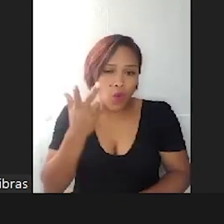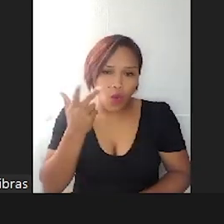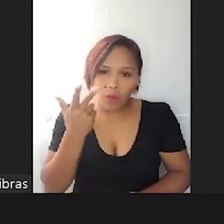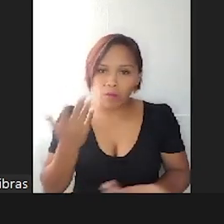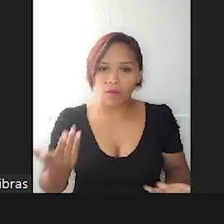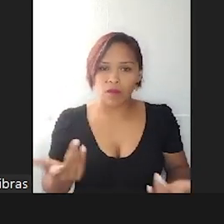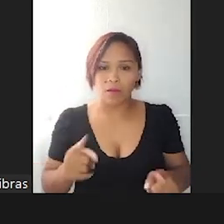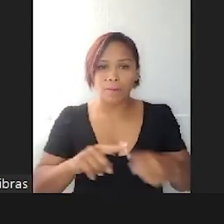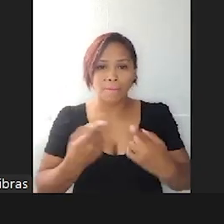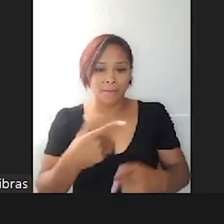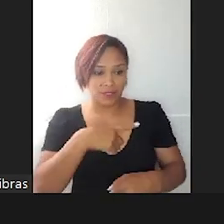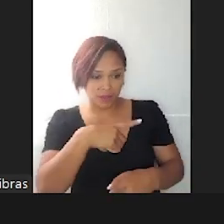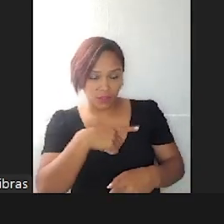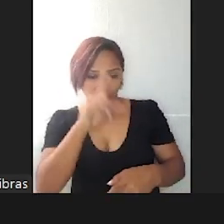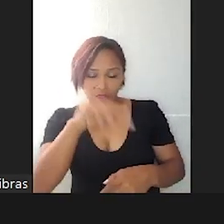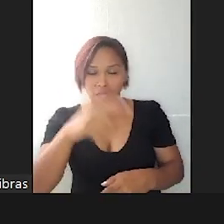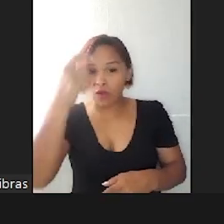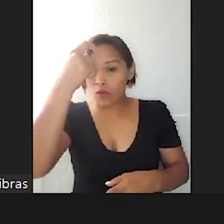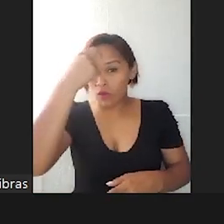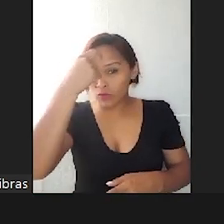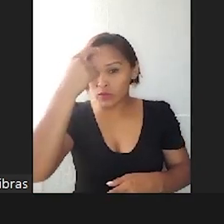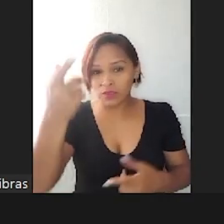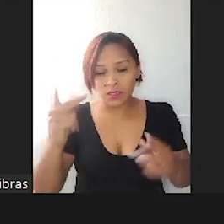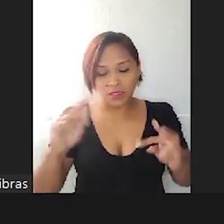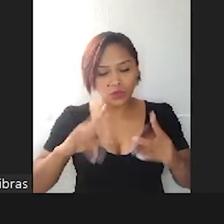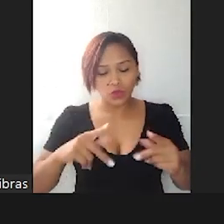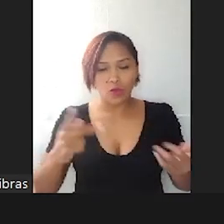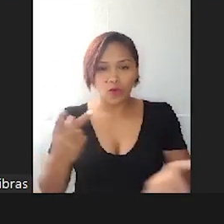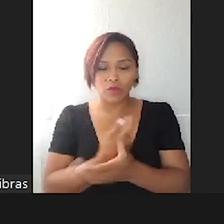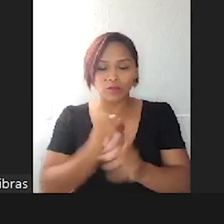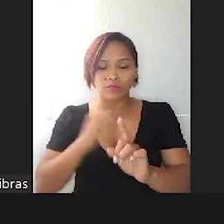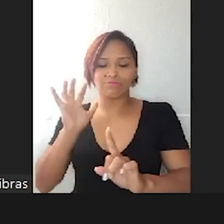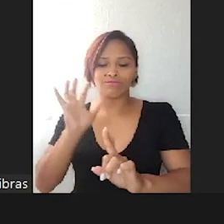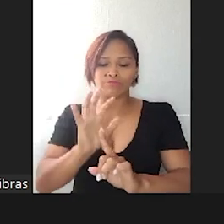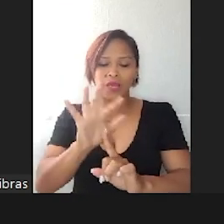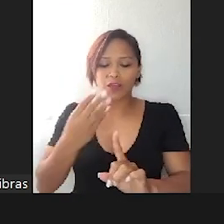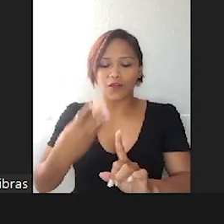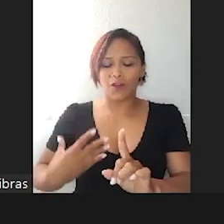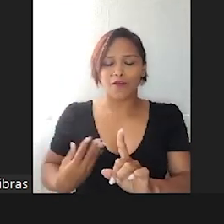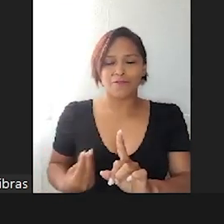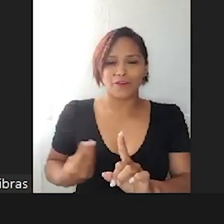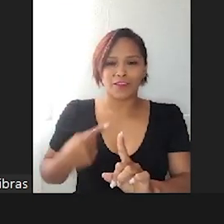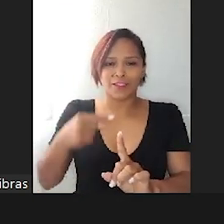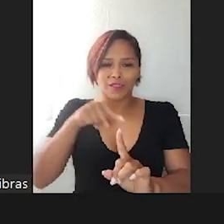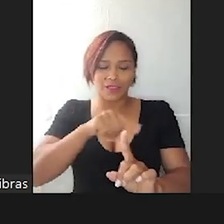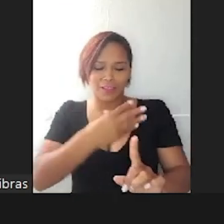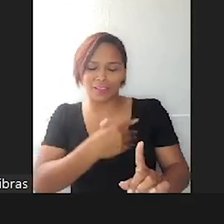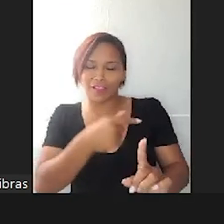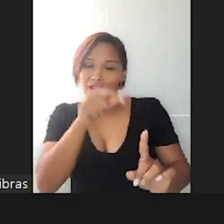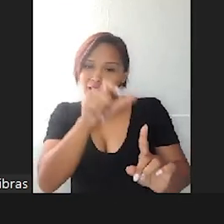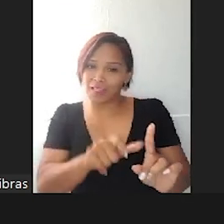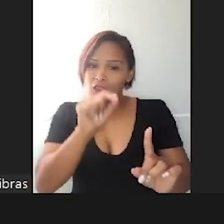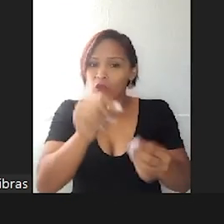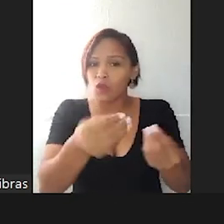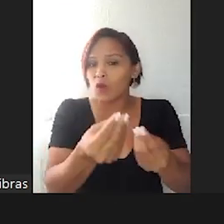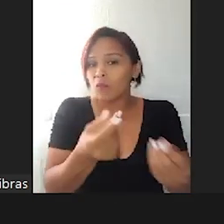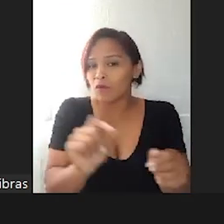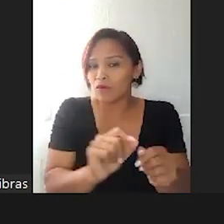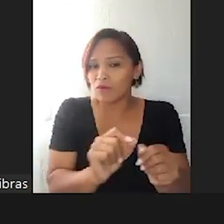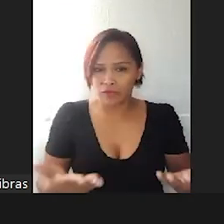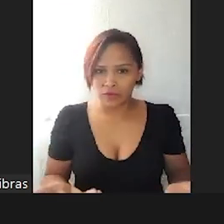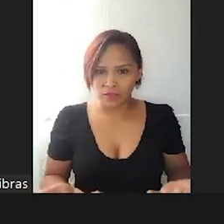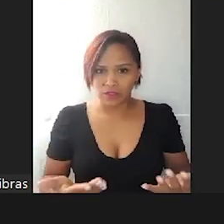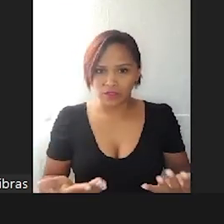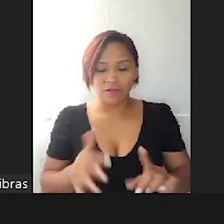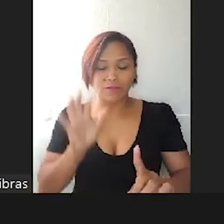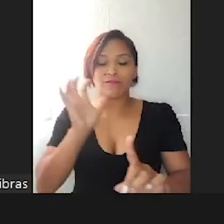eu tendo essa consciência do impacto, da forma como eu lido com ele, vai impactar na